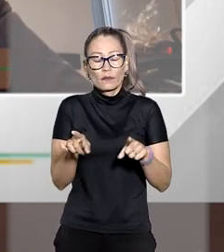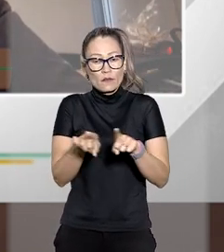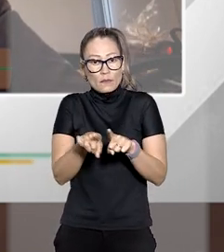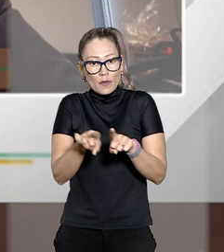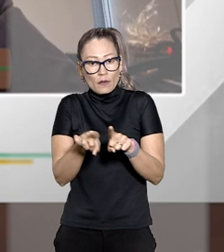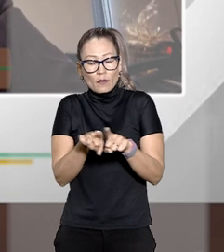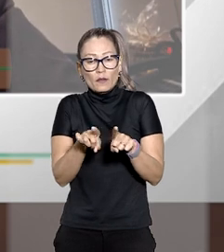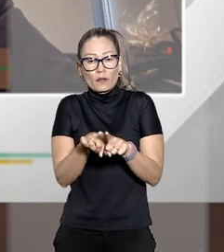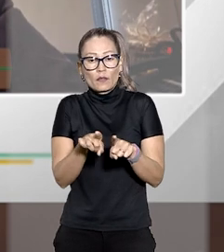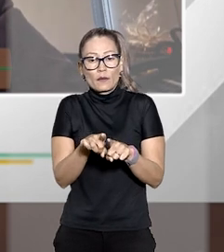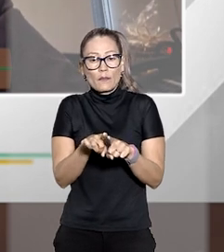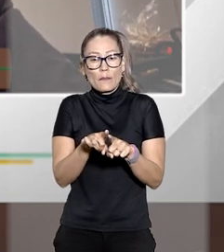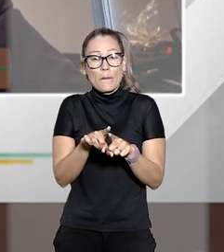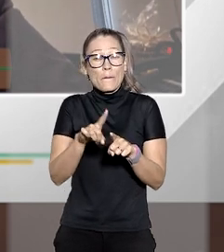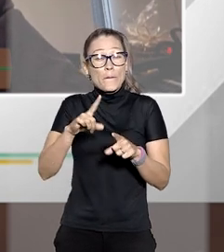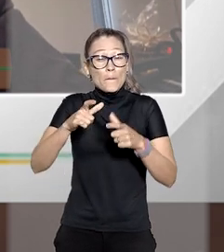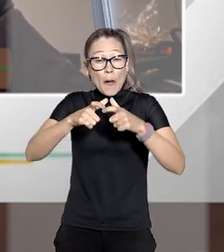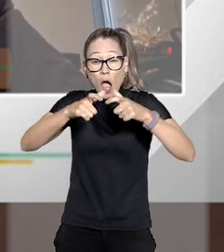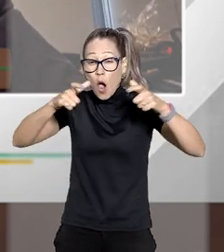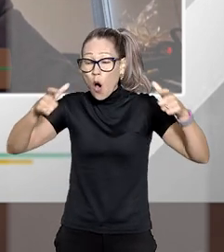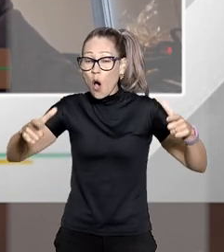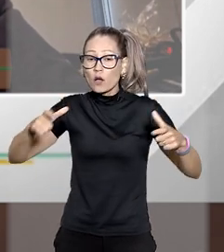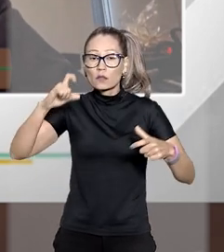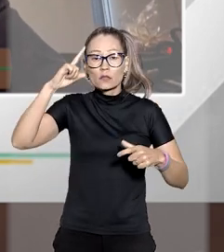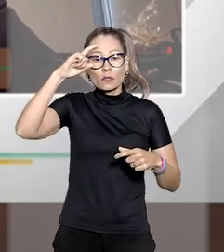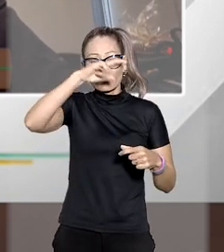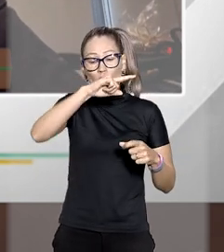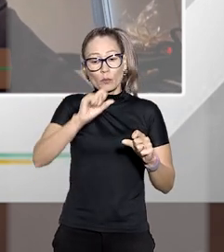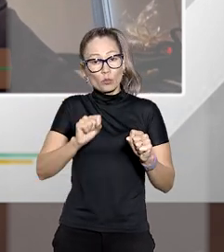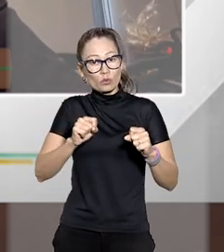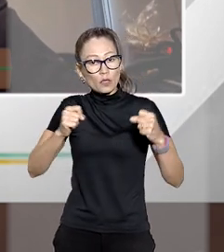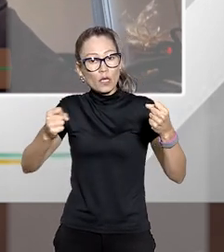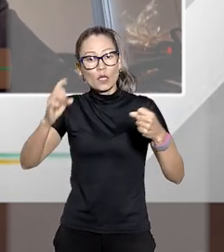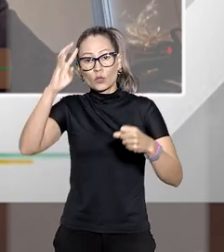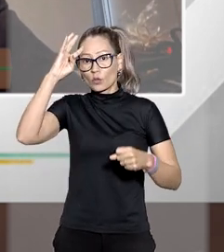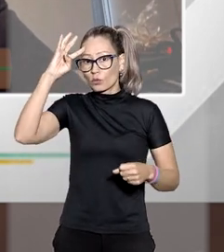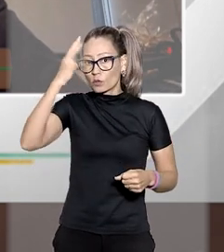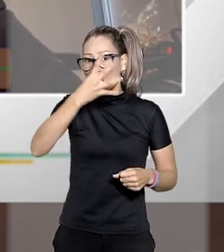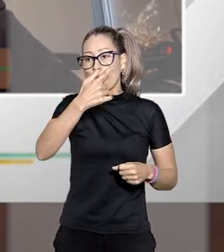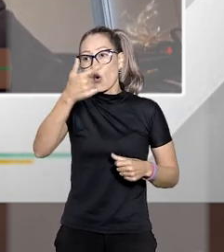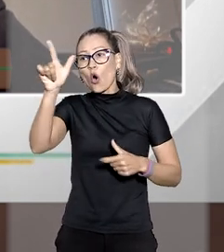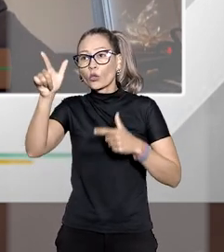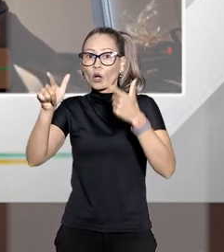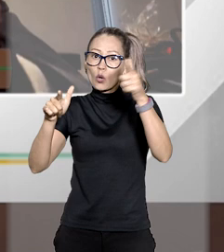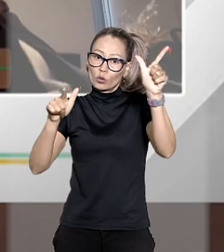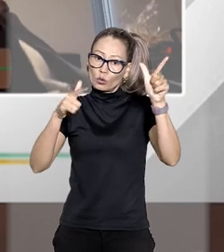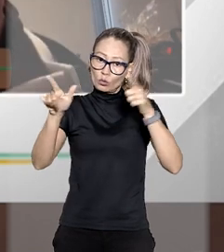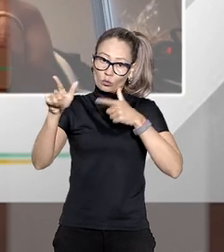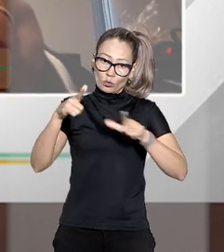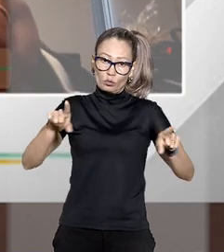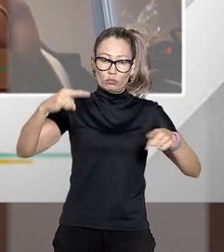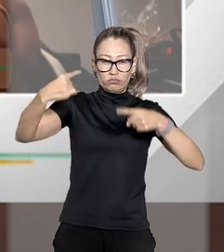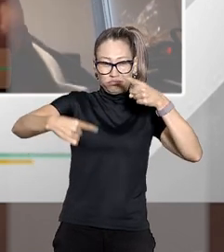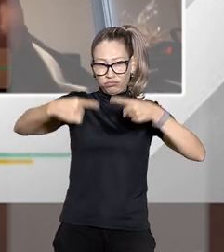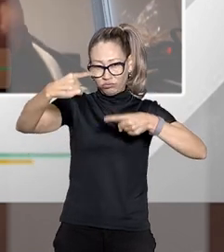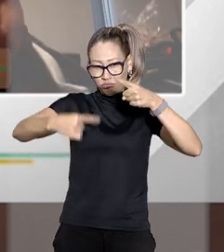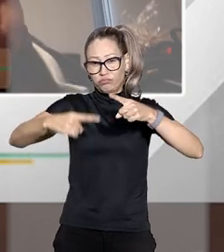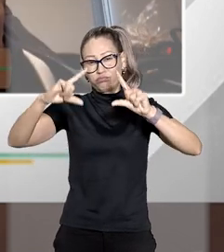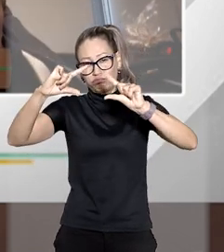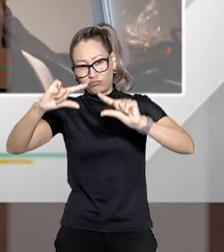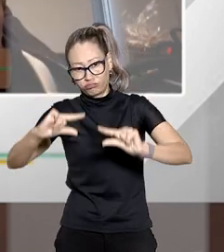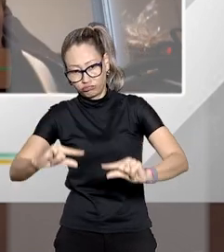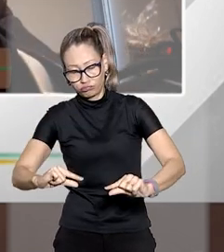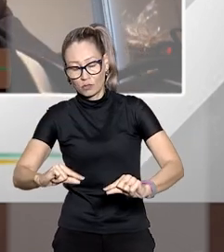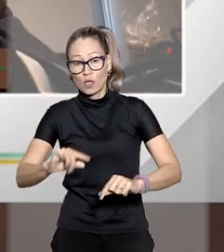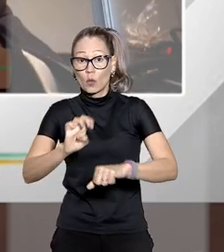eu acho então que o grande desafio é a gente buscar soluções alternativas ao conflito primeiro